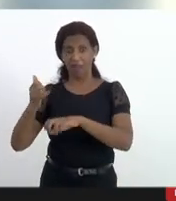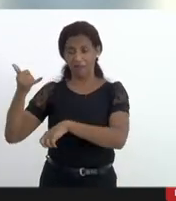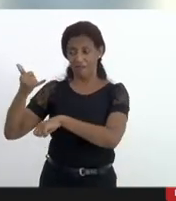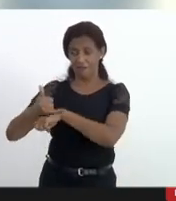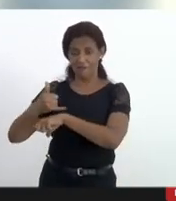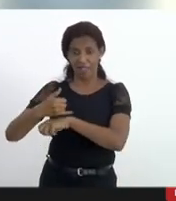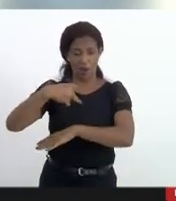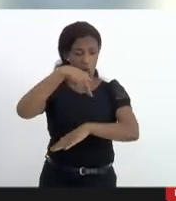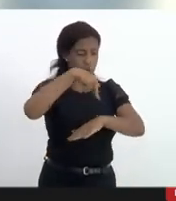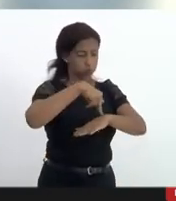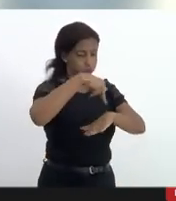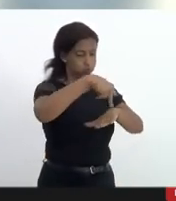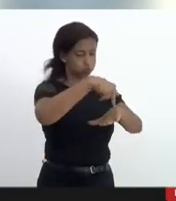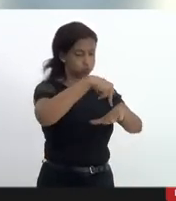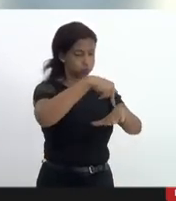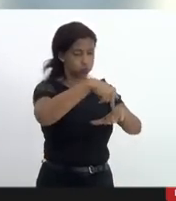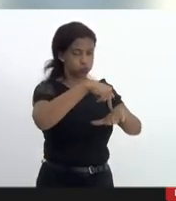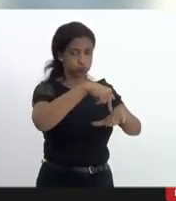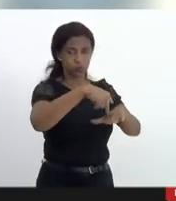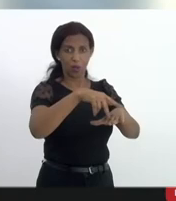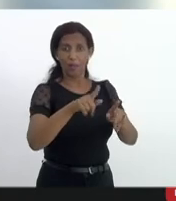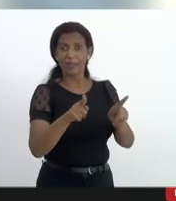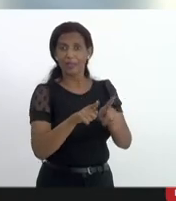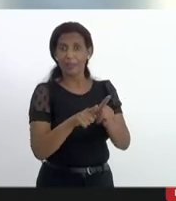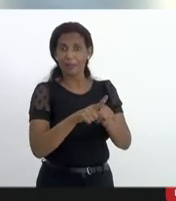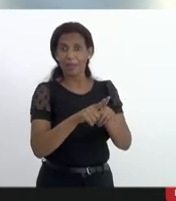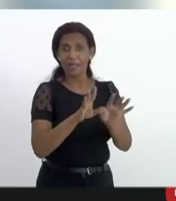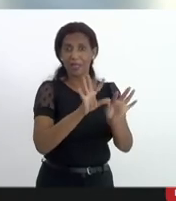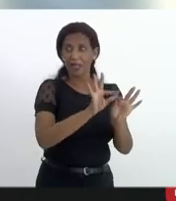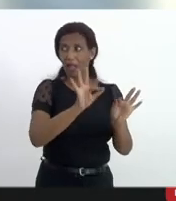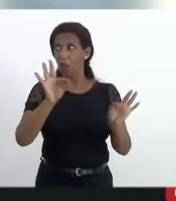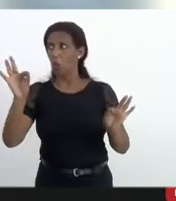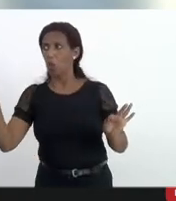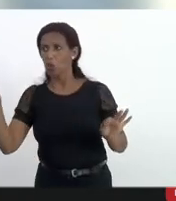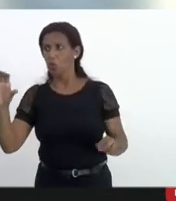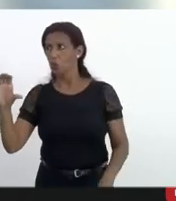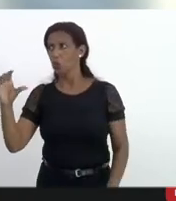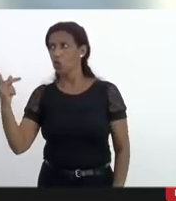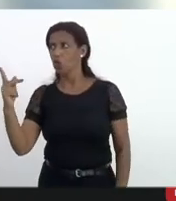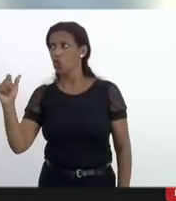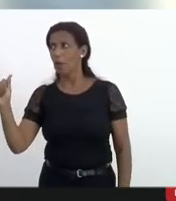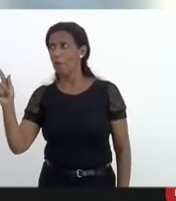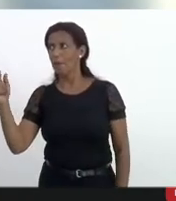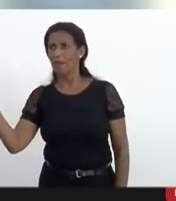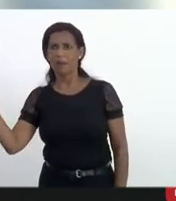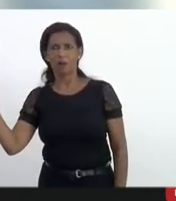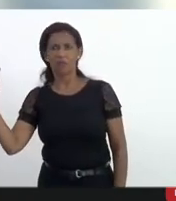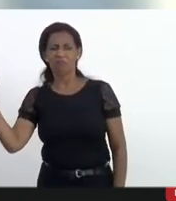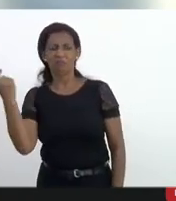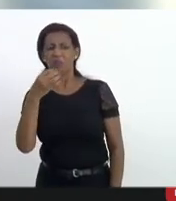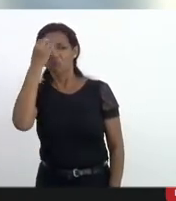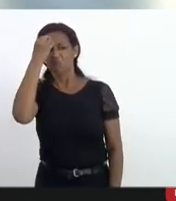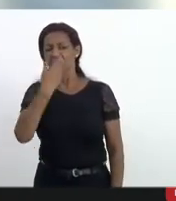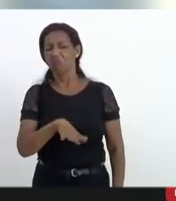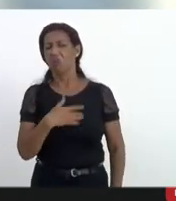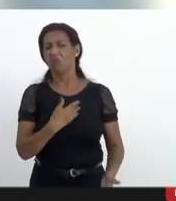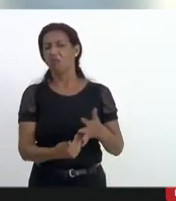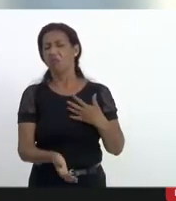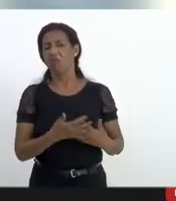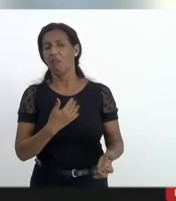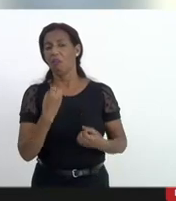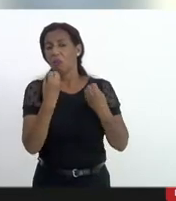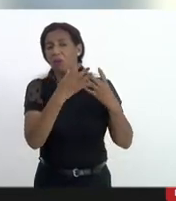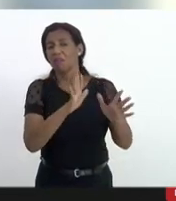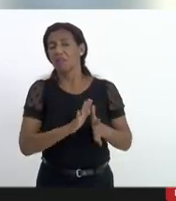e eles estão a quase que quilômetros do Chapadão mas o criminoso do Chapadão não quer saber ele tá falando que aquilo ali é a área do